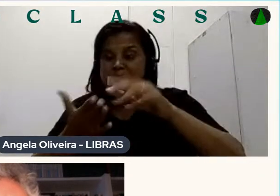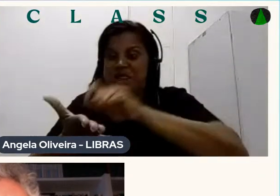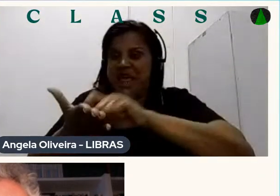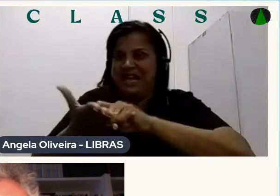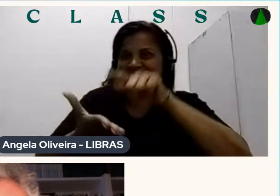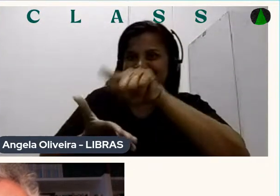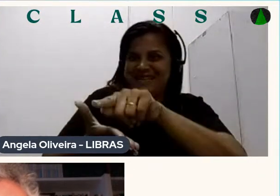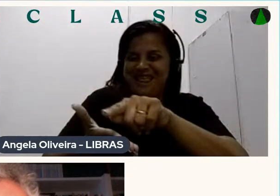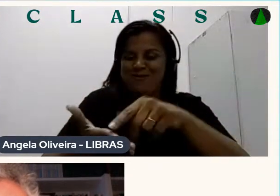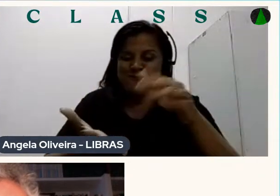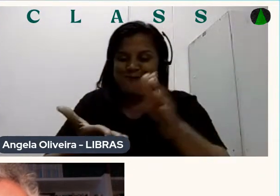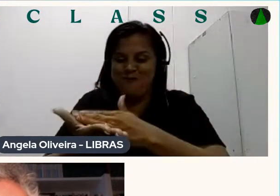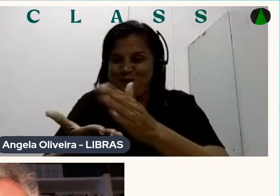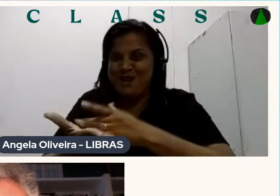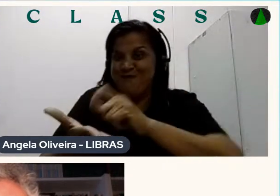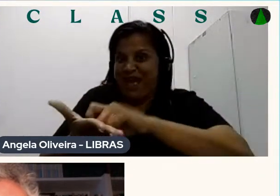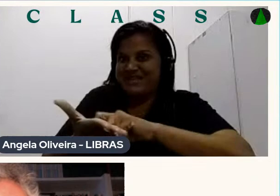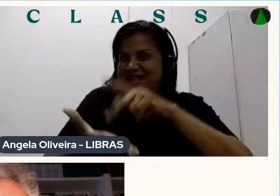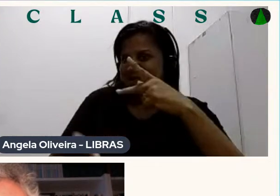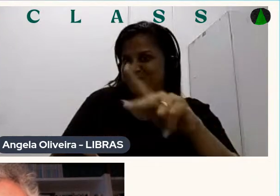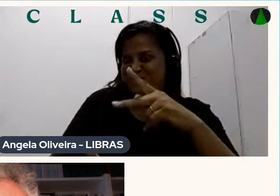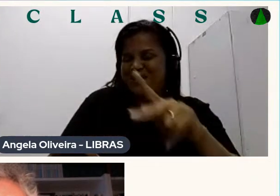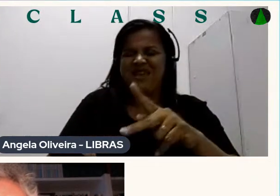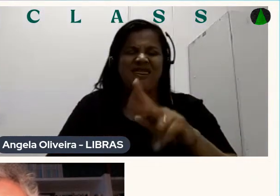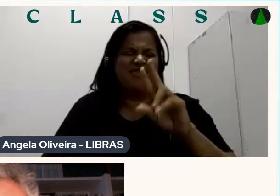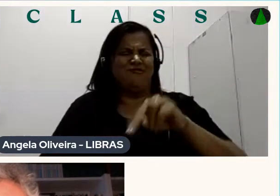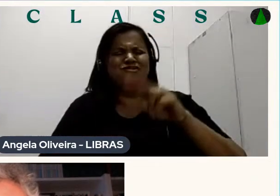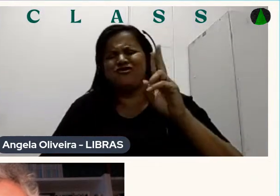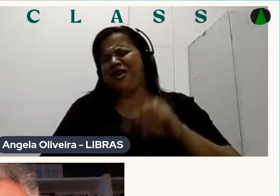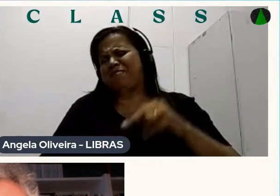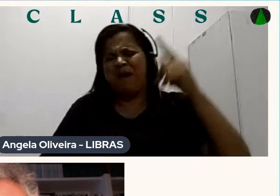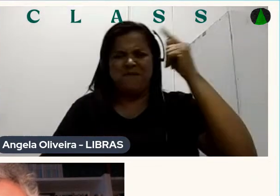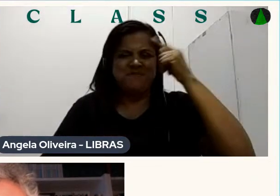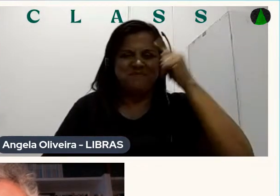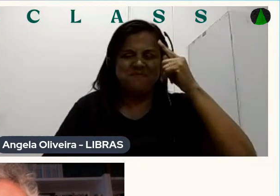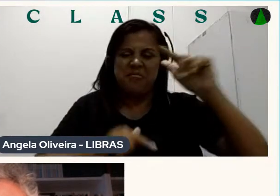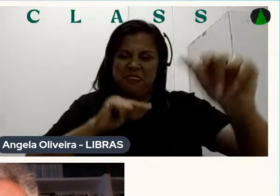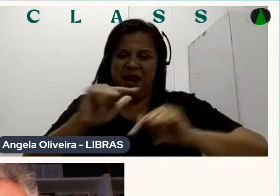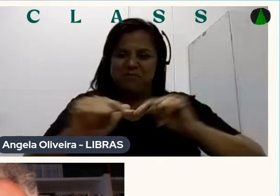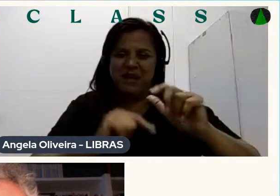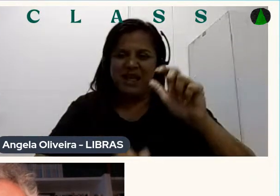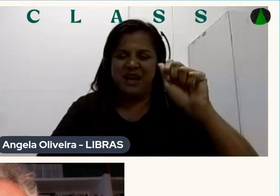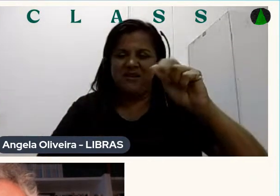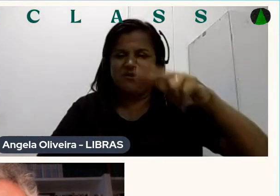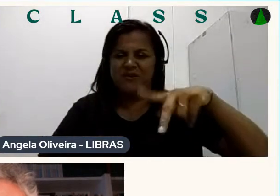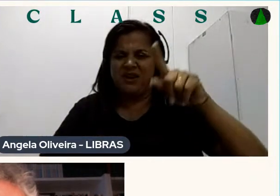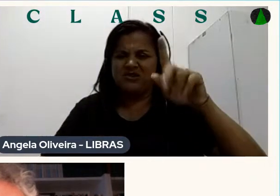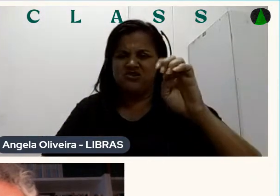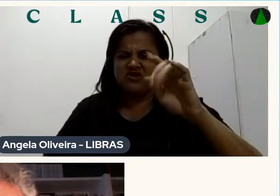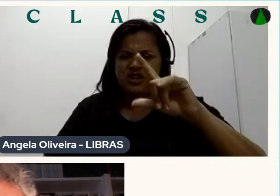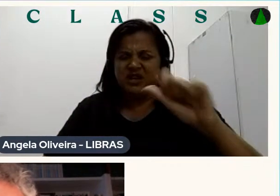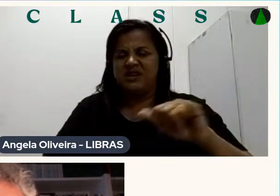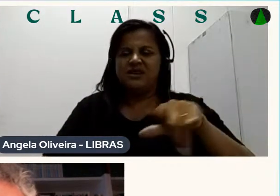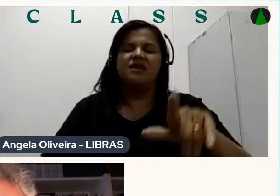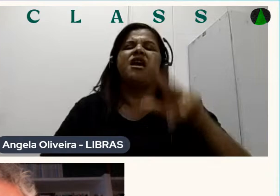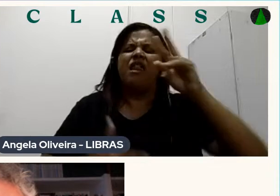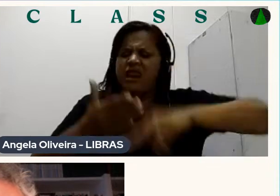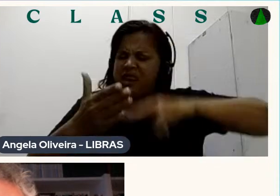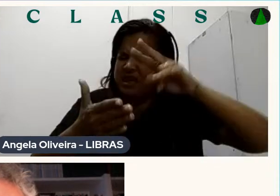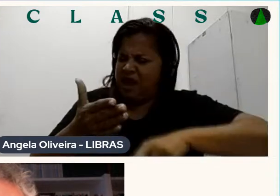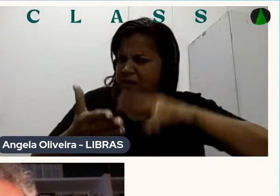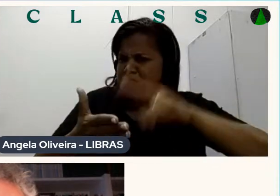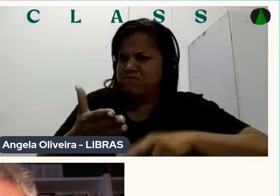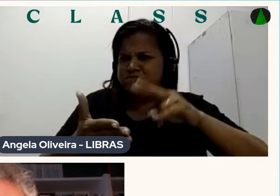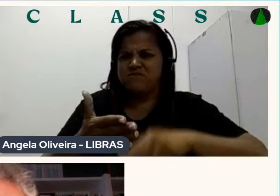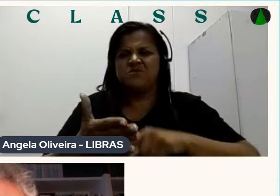Eu jamais imaginava Trabalhar com Angelino E eu lia muito Muita chiclete com banana Foi uma coisa